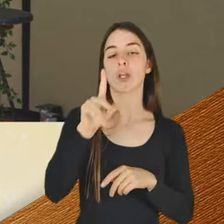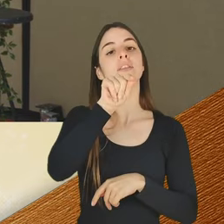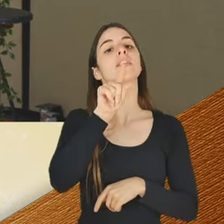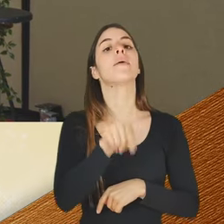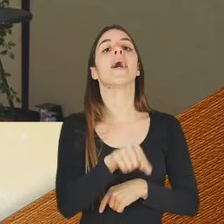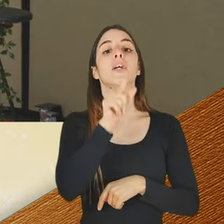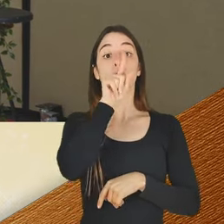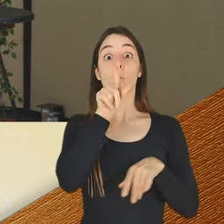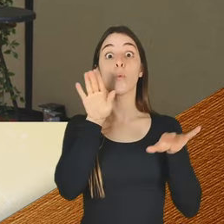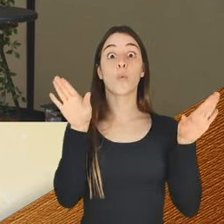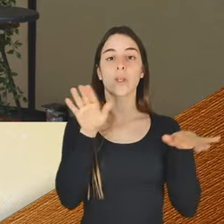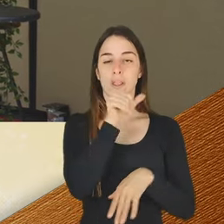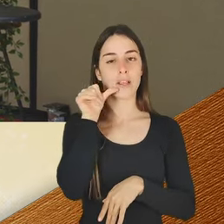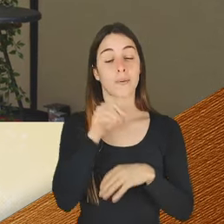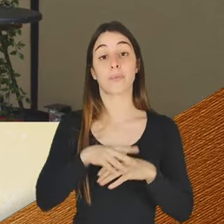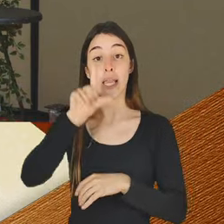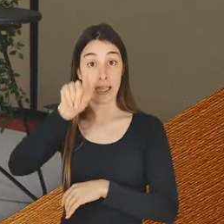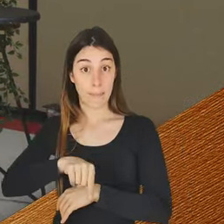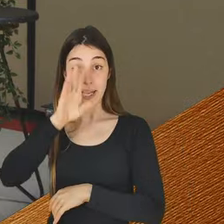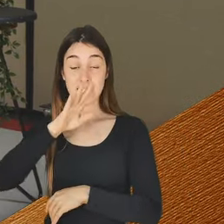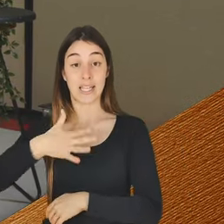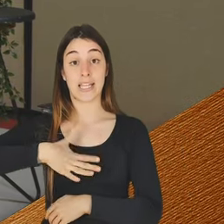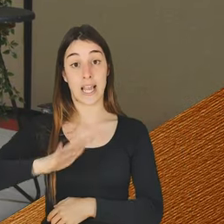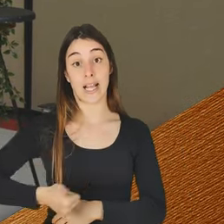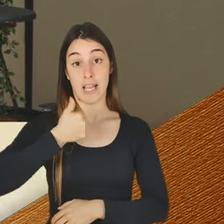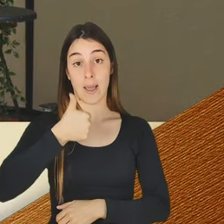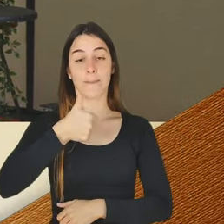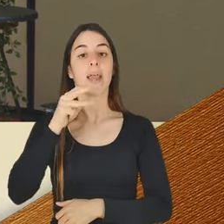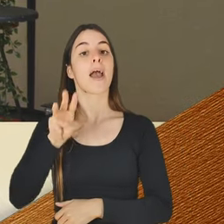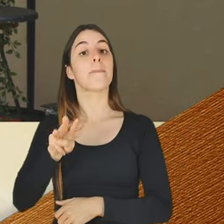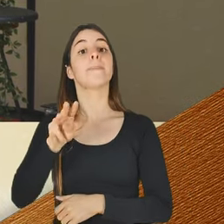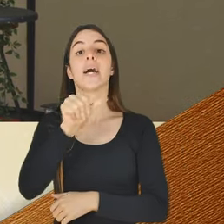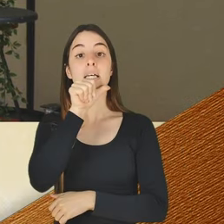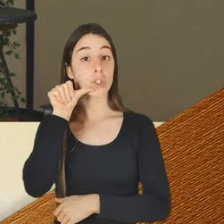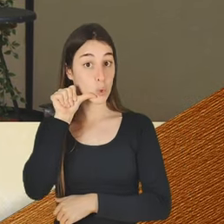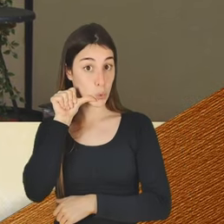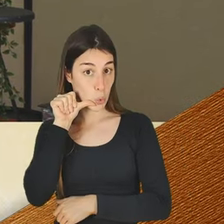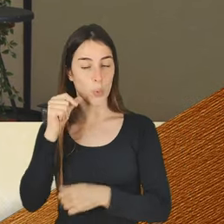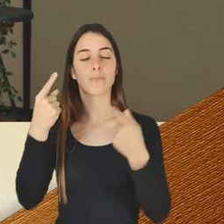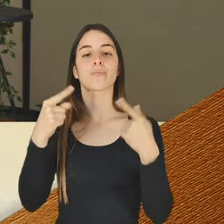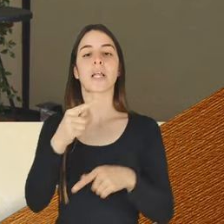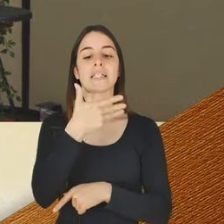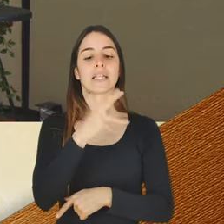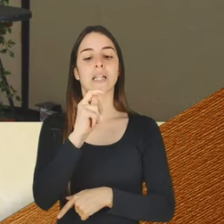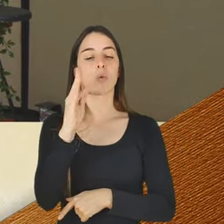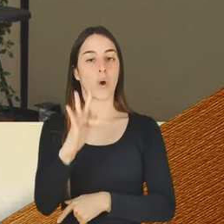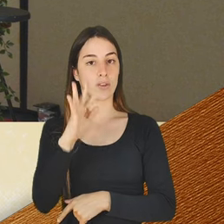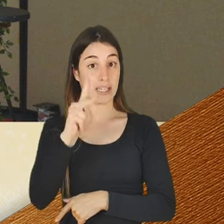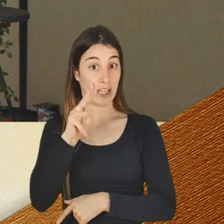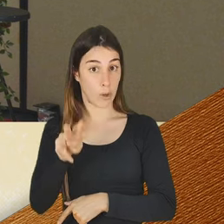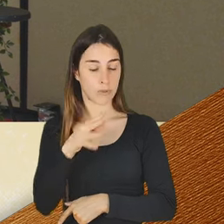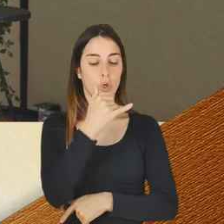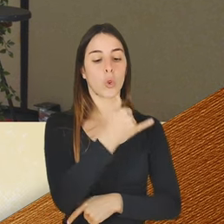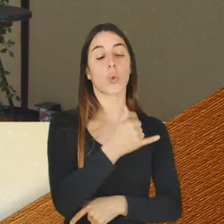senhora. E também, para se habilitar a ganhar o BM Azul com 134 mil quilómetros e um risquinho na gente da frente, só tenho que ligar 210